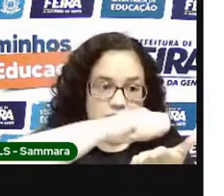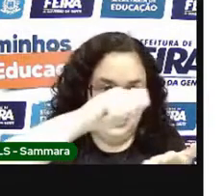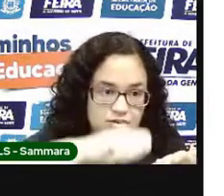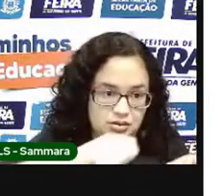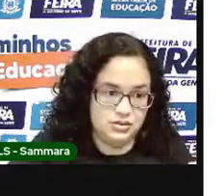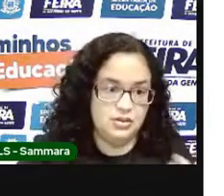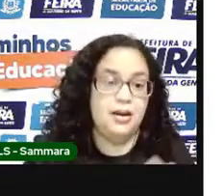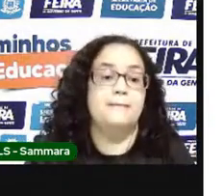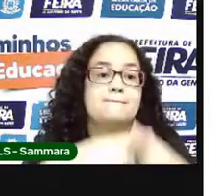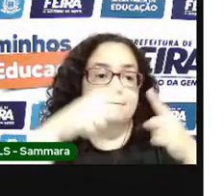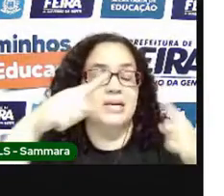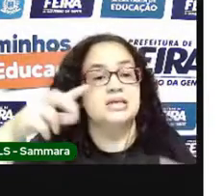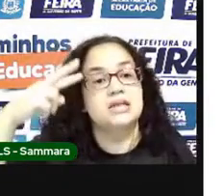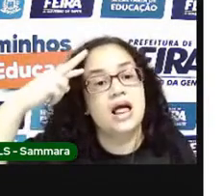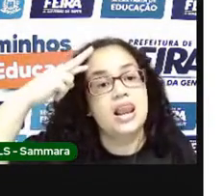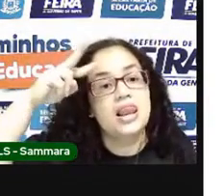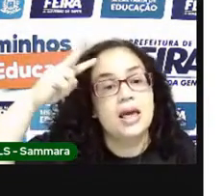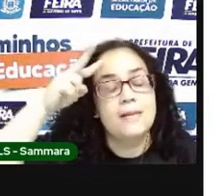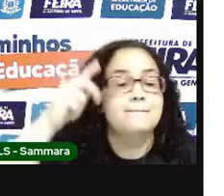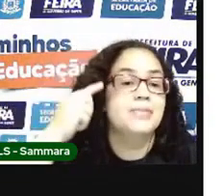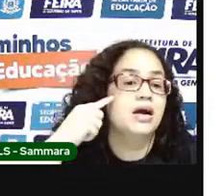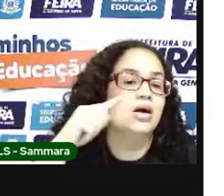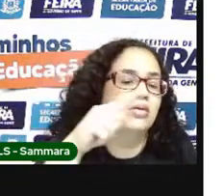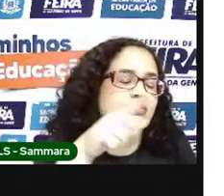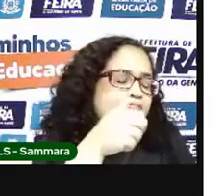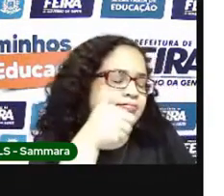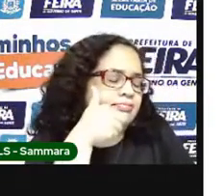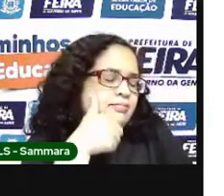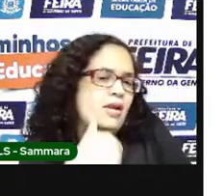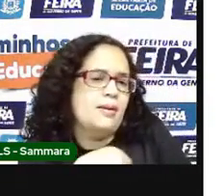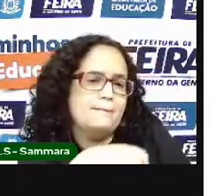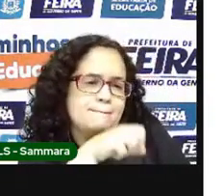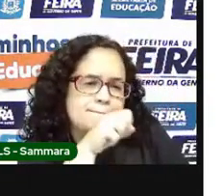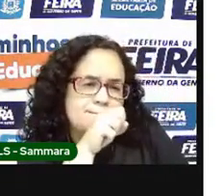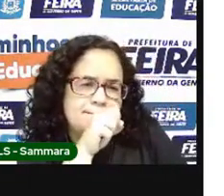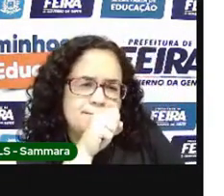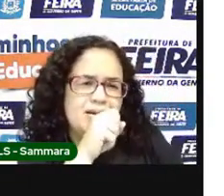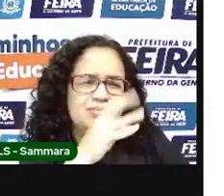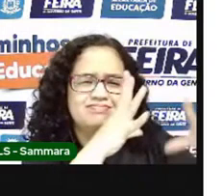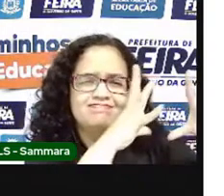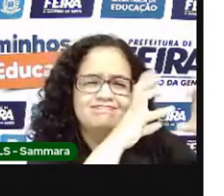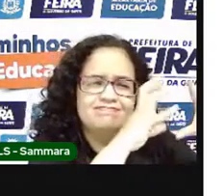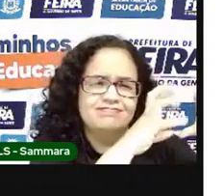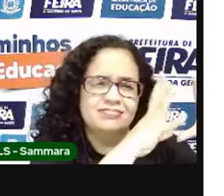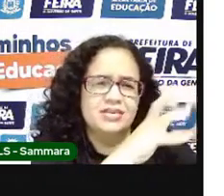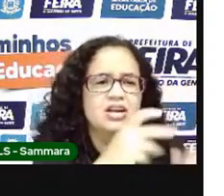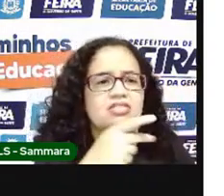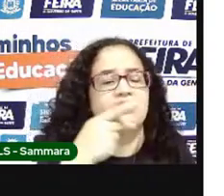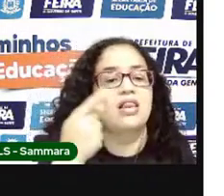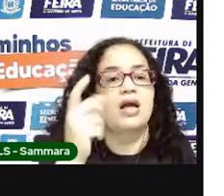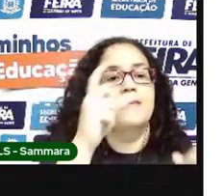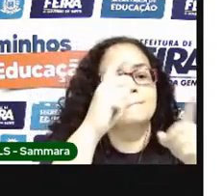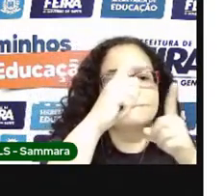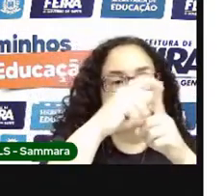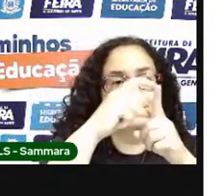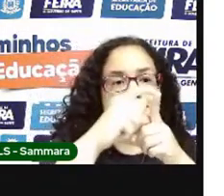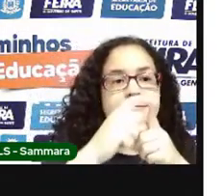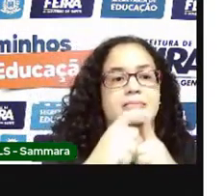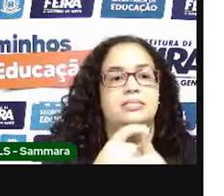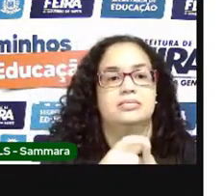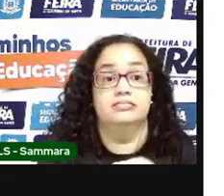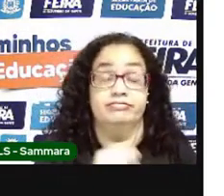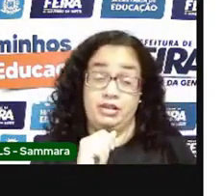Basta nos lembrarmos daquele olhar de mãe ao repreender uma criança, sem sequer pronunciar uma palavra. Quando vocês